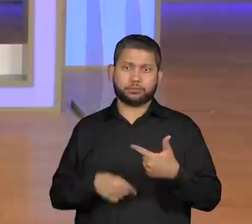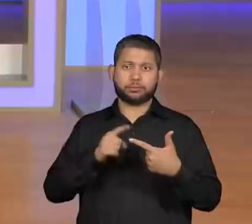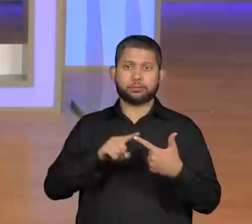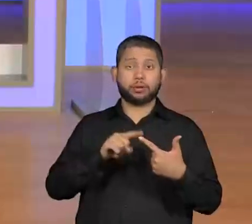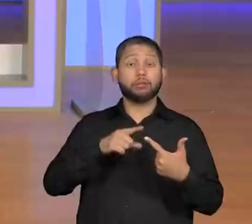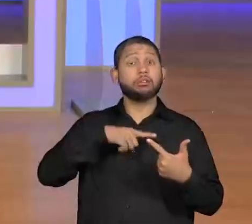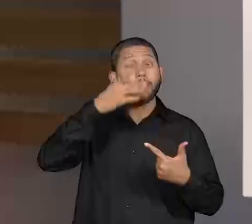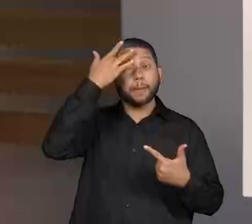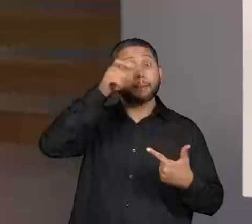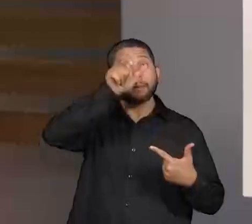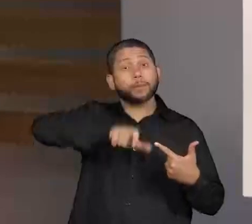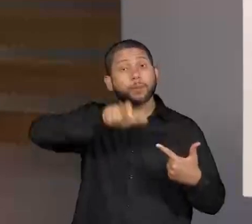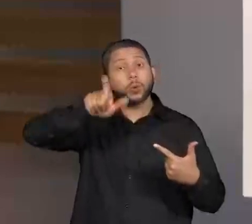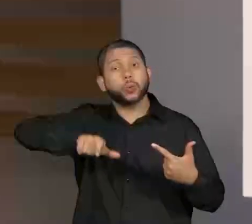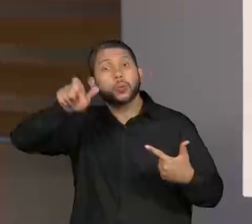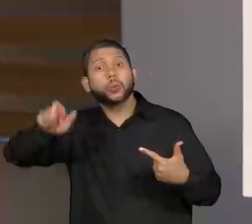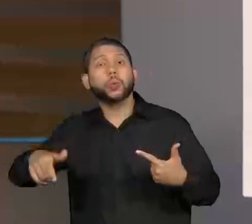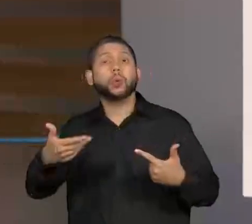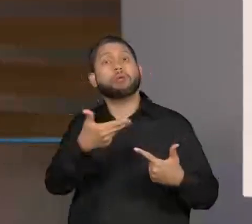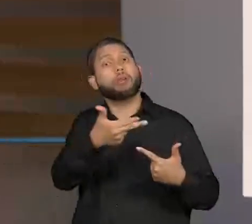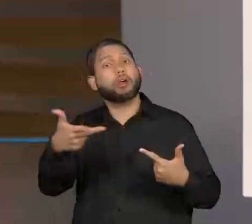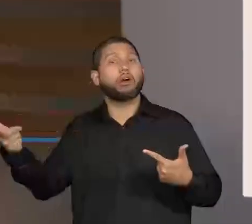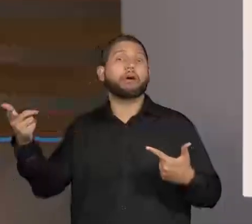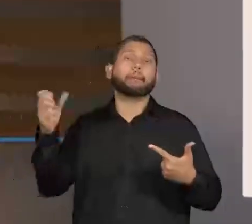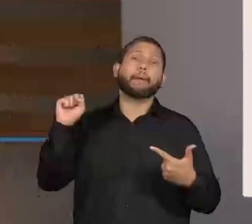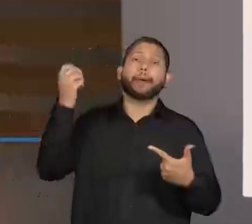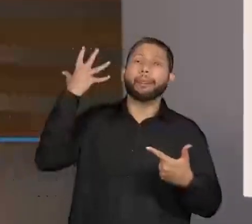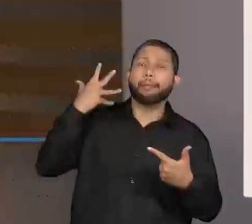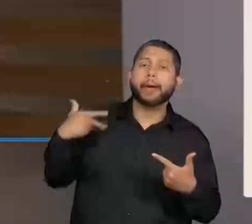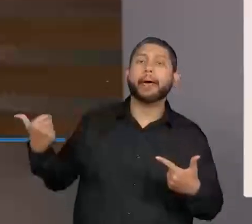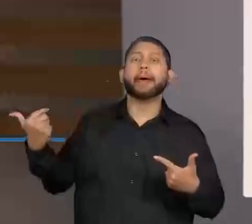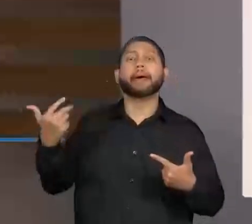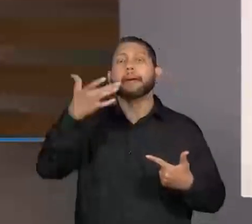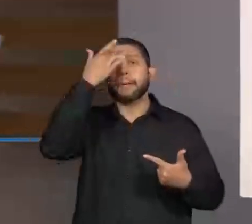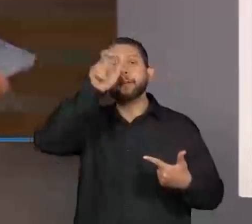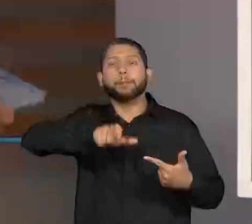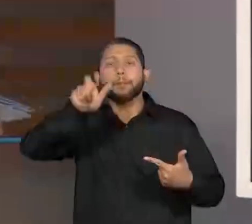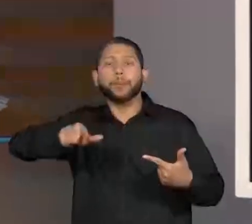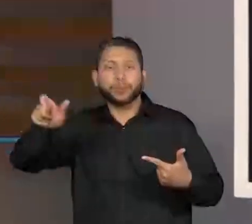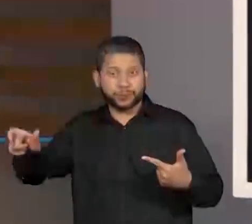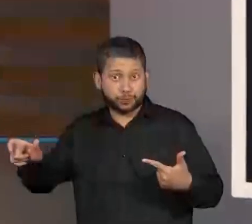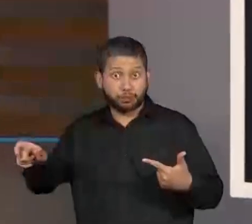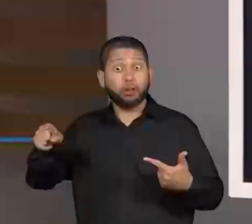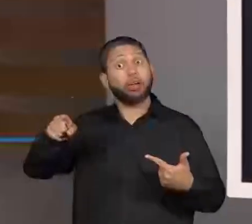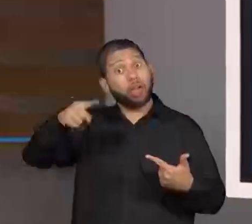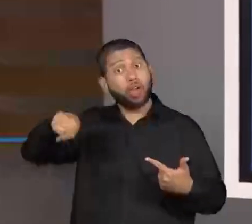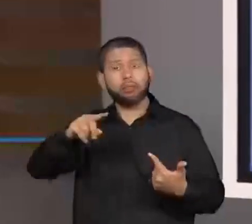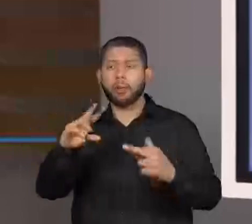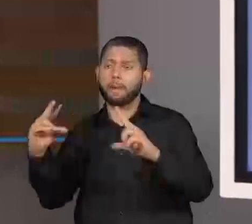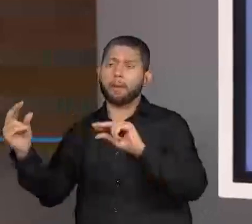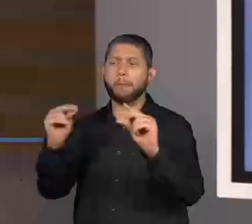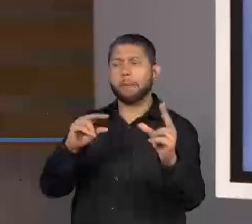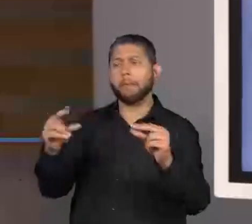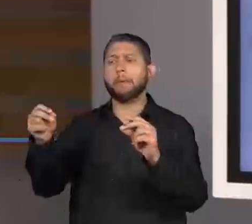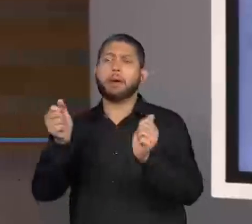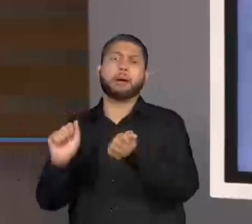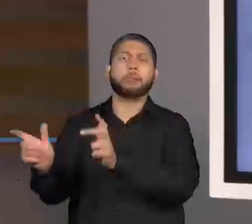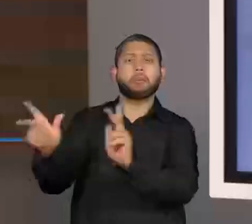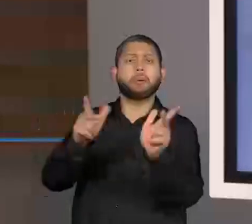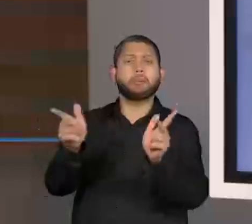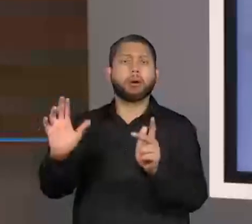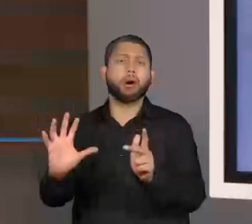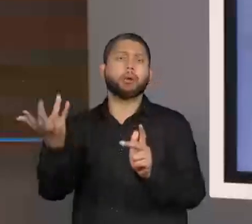Personagens. Então, existem personagens aí que vão fazer a trama acontecer. Que os